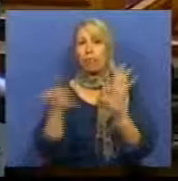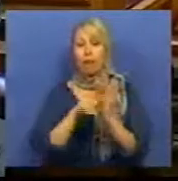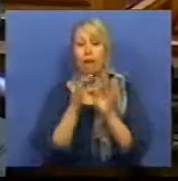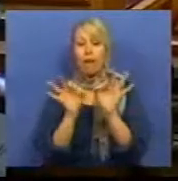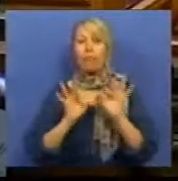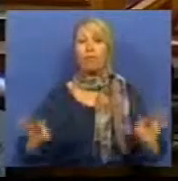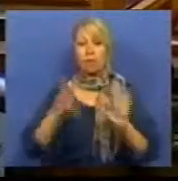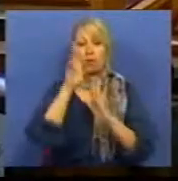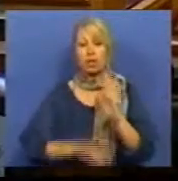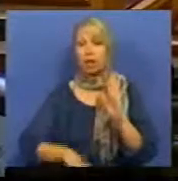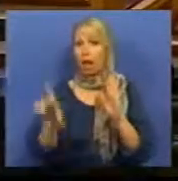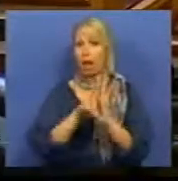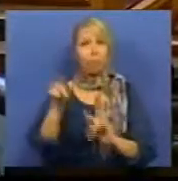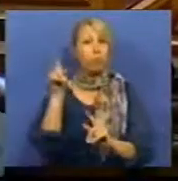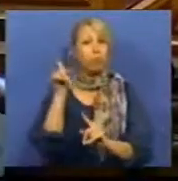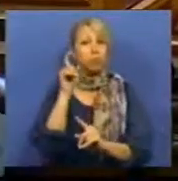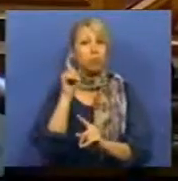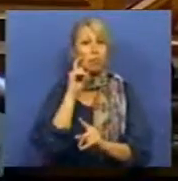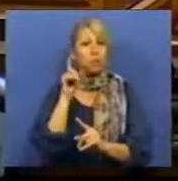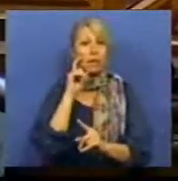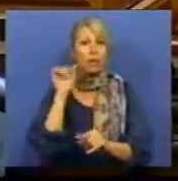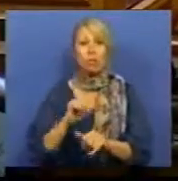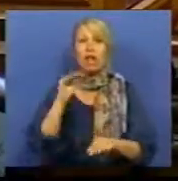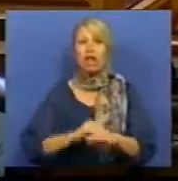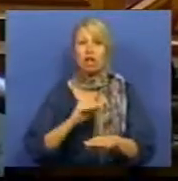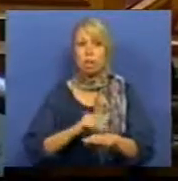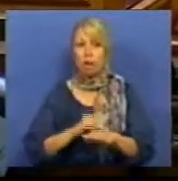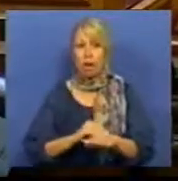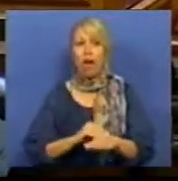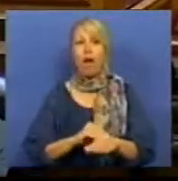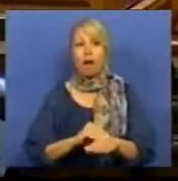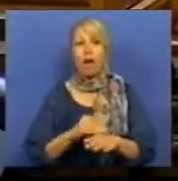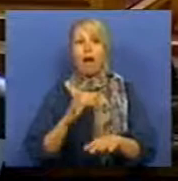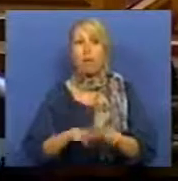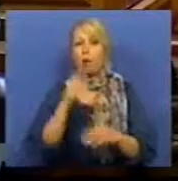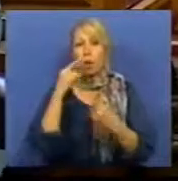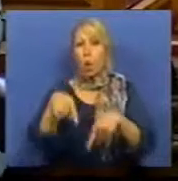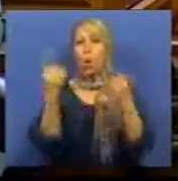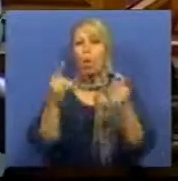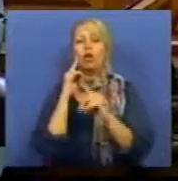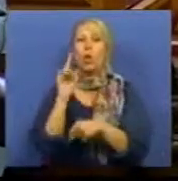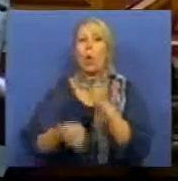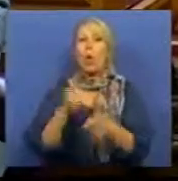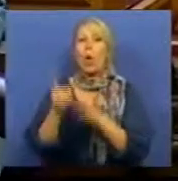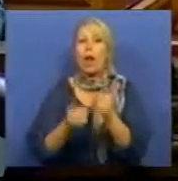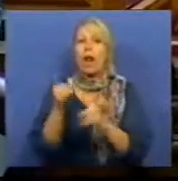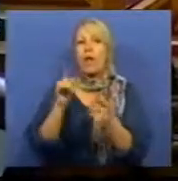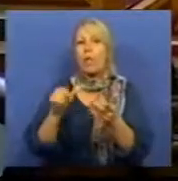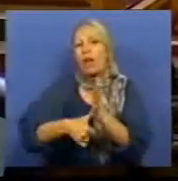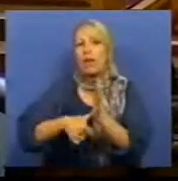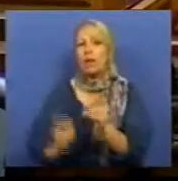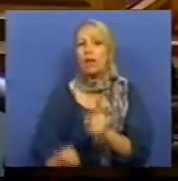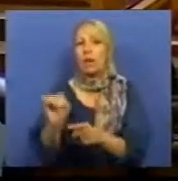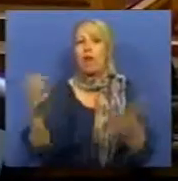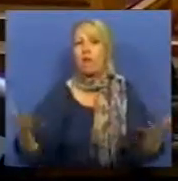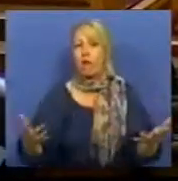legal da proteção de testemunhas, por forma a possibilitar a não revelação da identidade da testemunha em qualquer fase do processo, estando em causa,